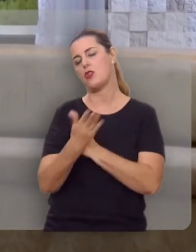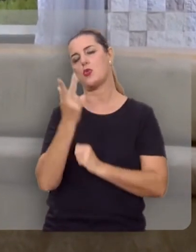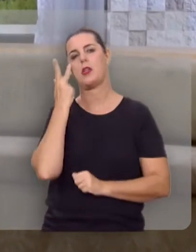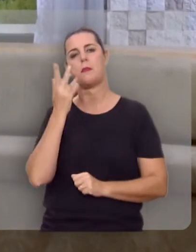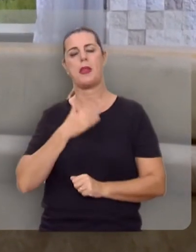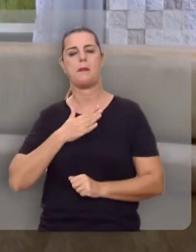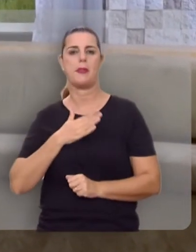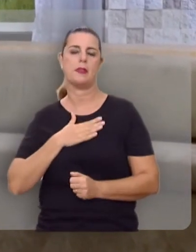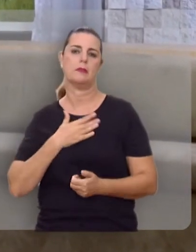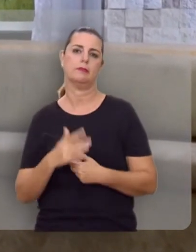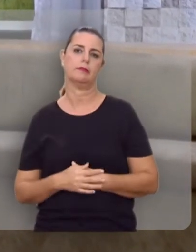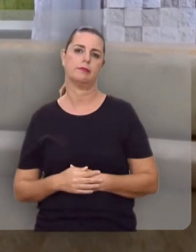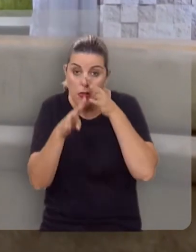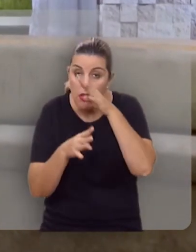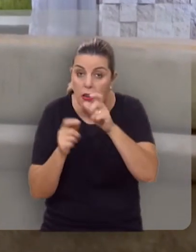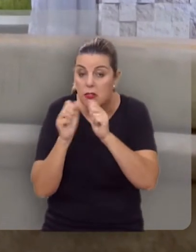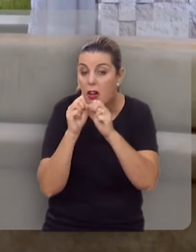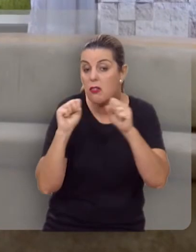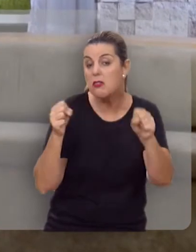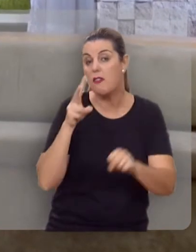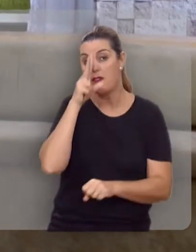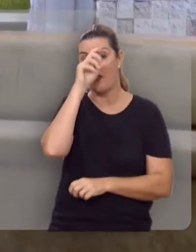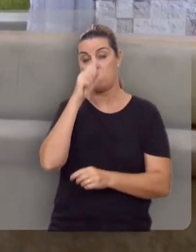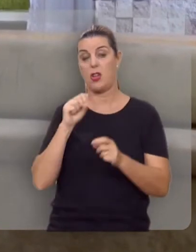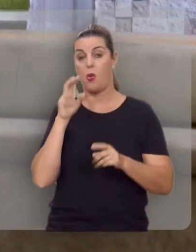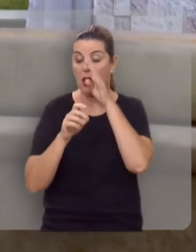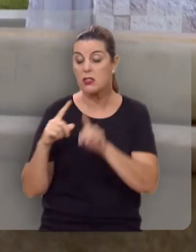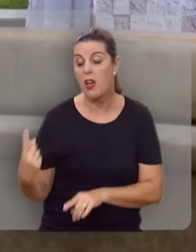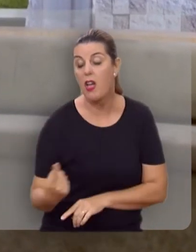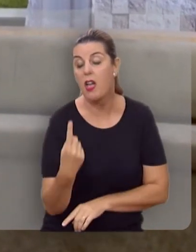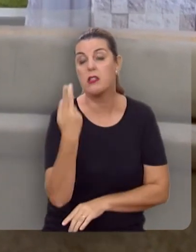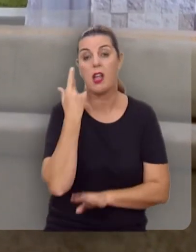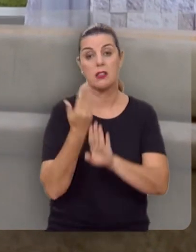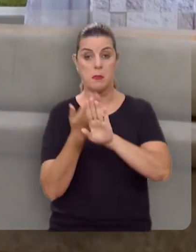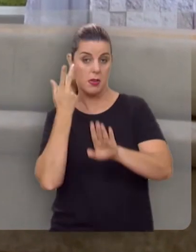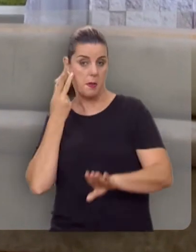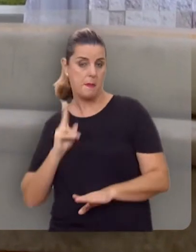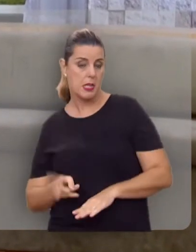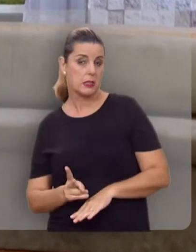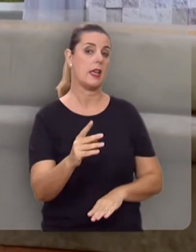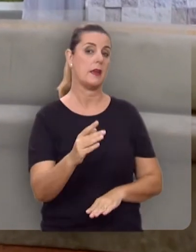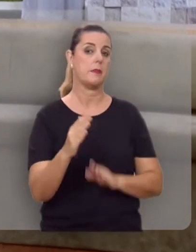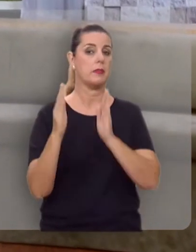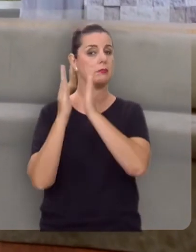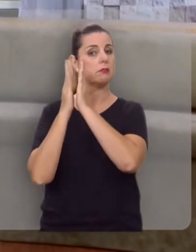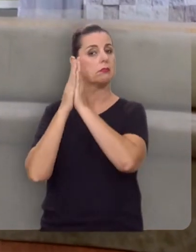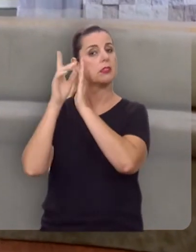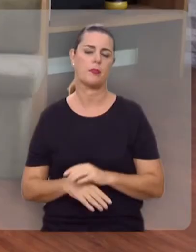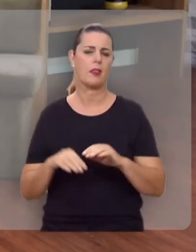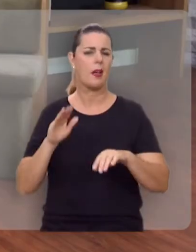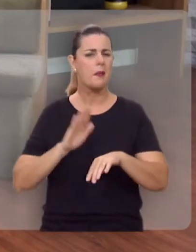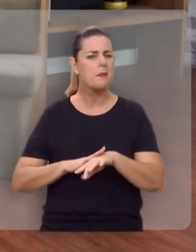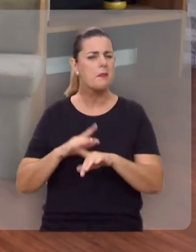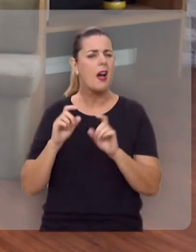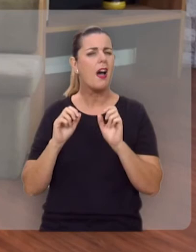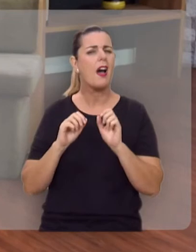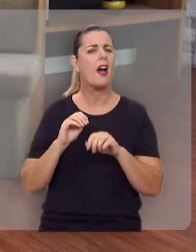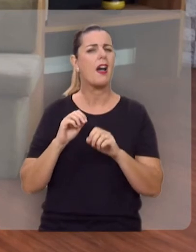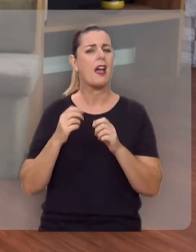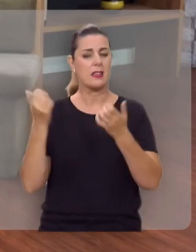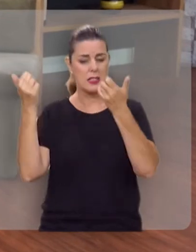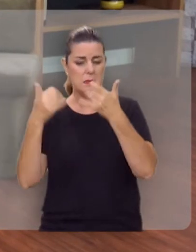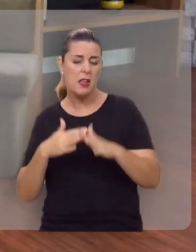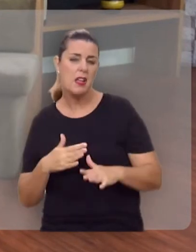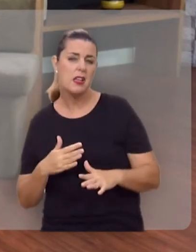pecado da omissão é gravíssima, é a condenação a eterna, é a separação para sempre da face de Deus. Mas mais do que